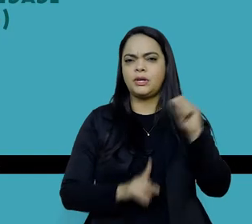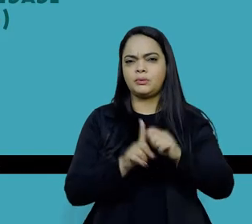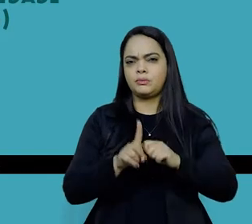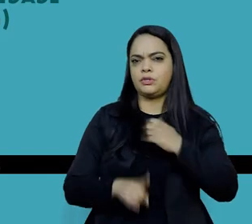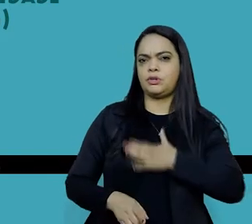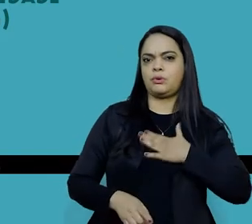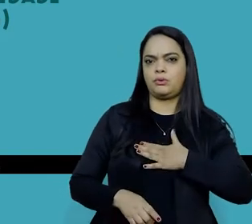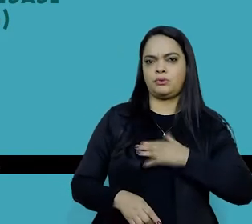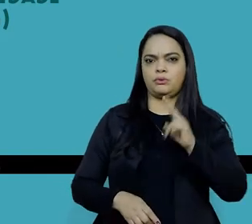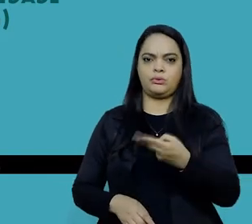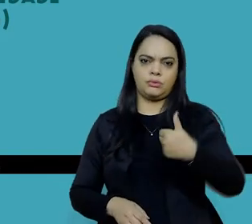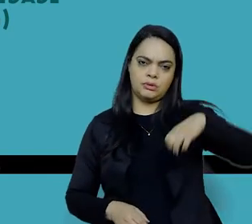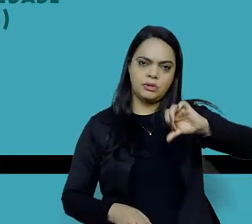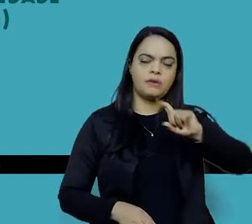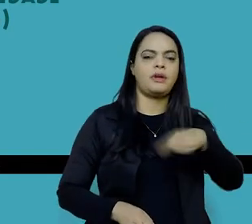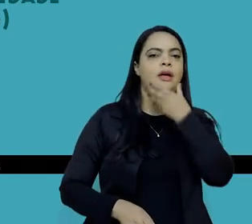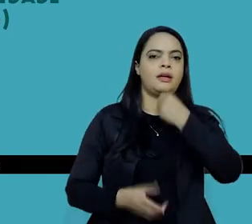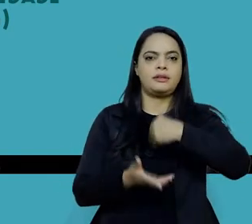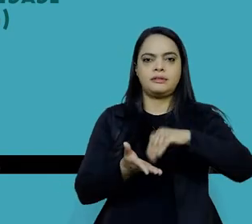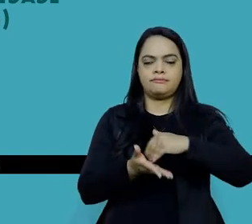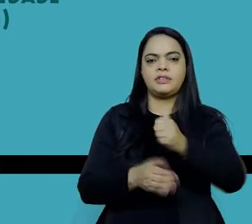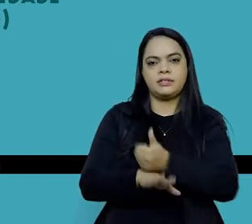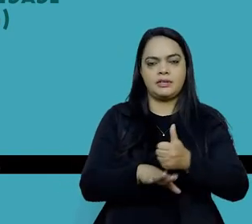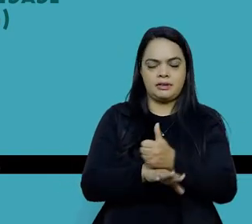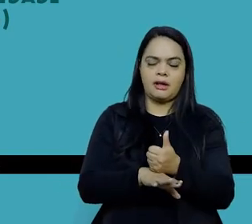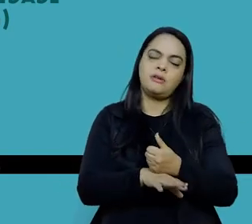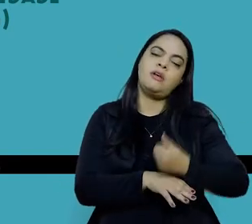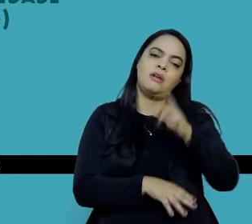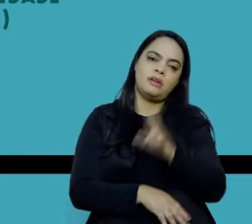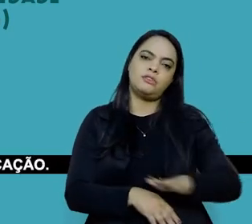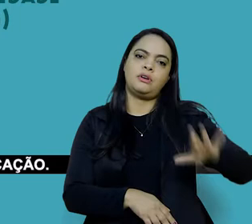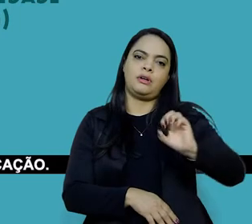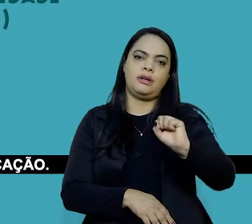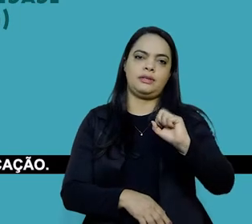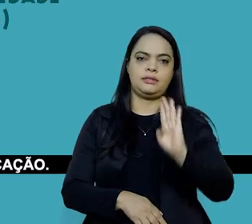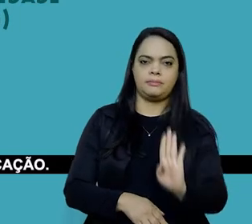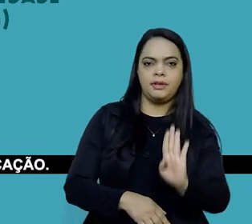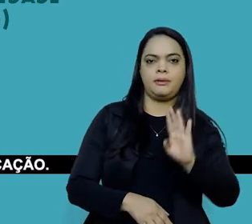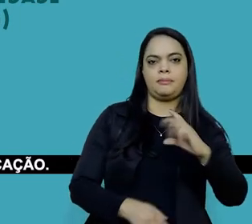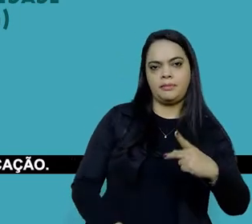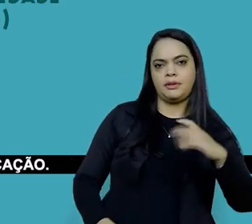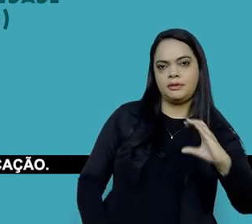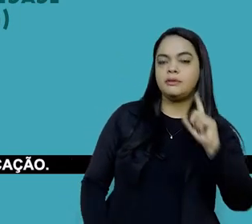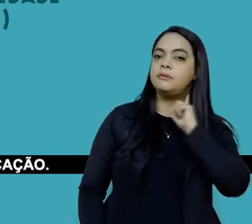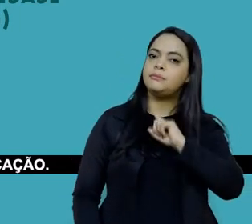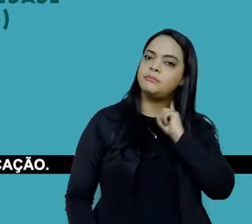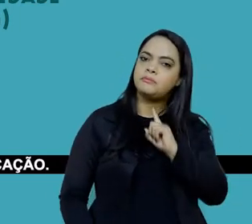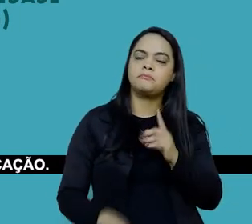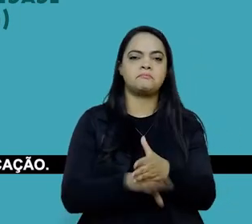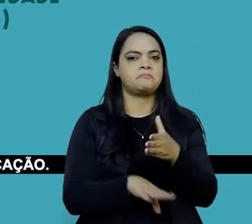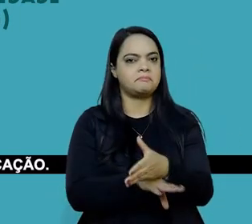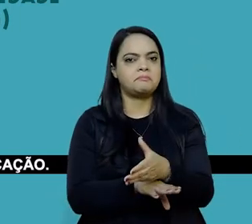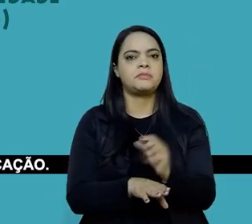secretário regional da SBPC Minas. Participa do Conselho Editorial de